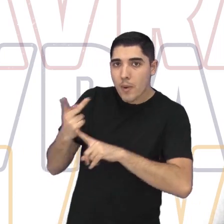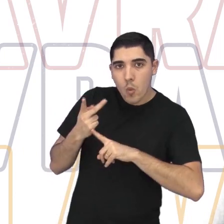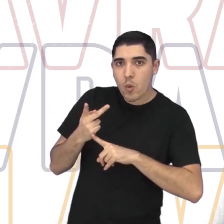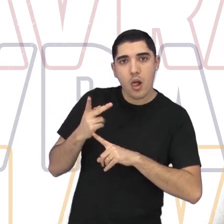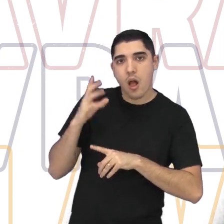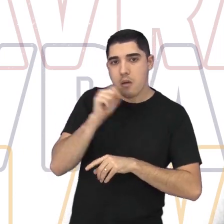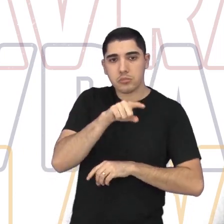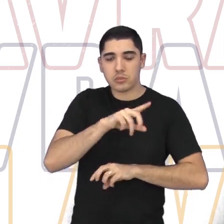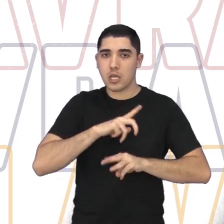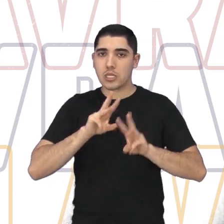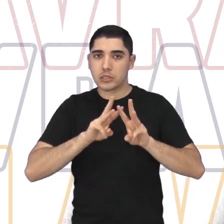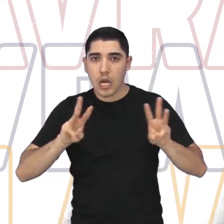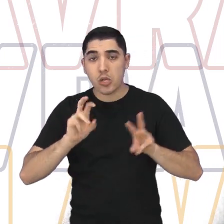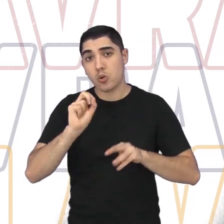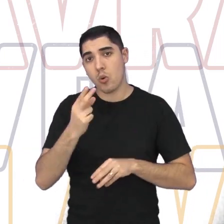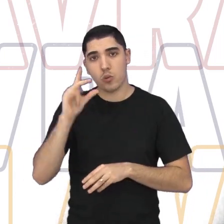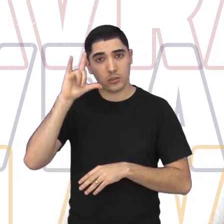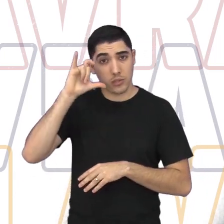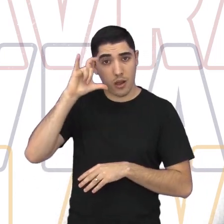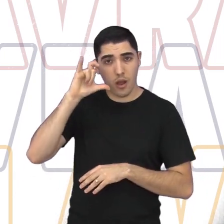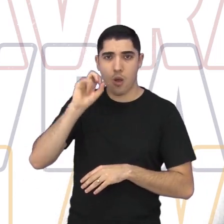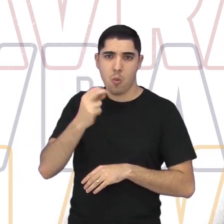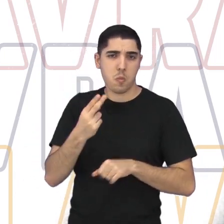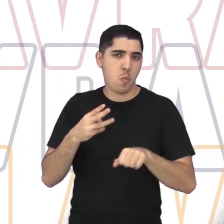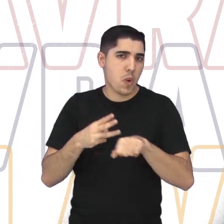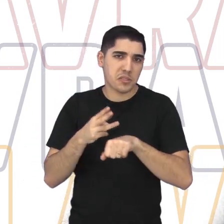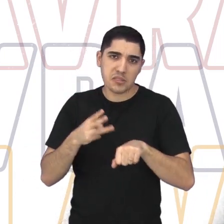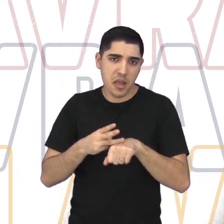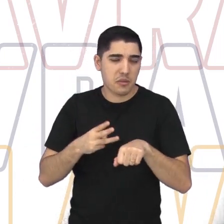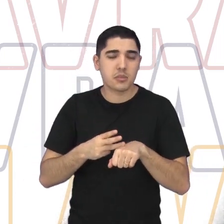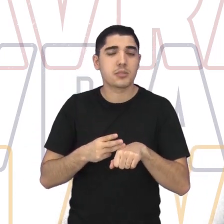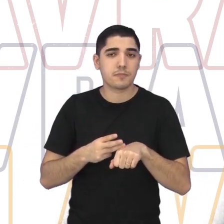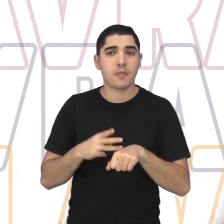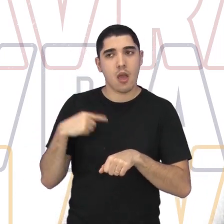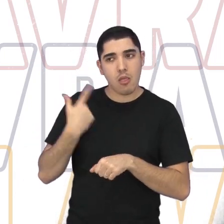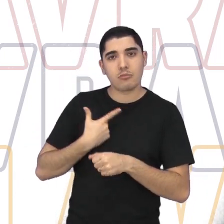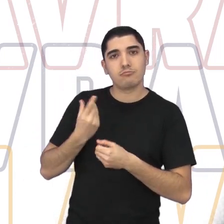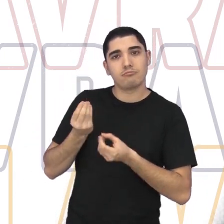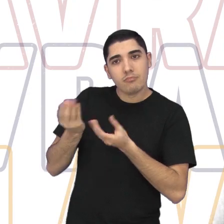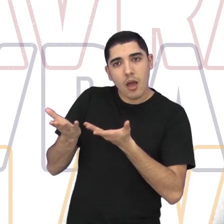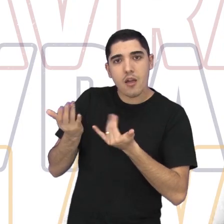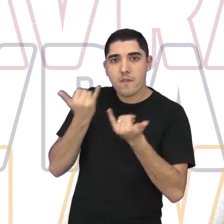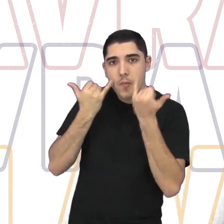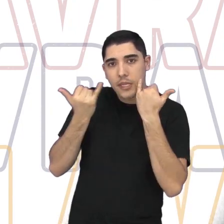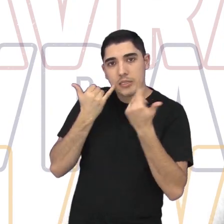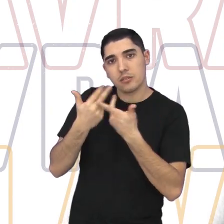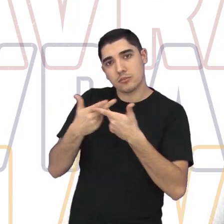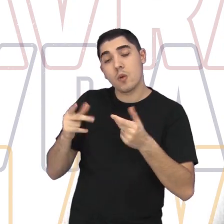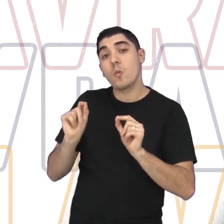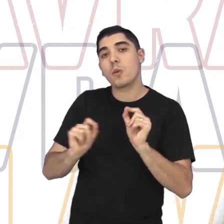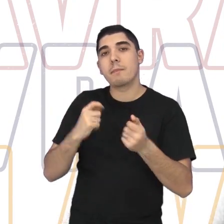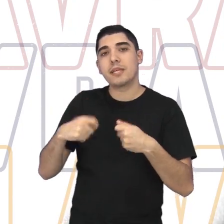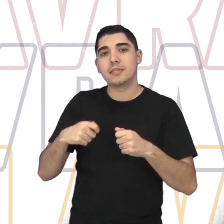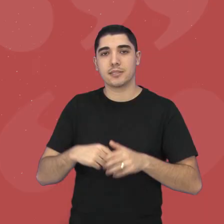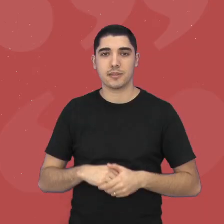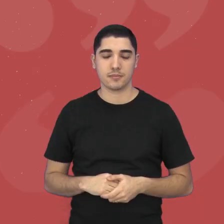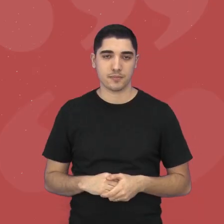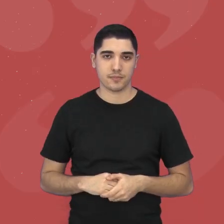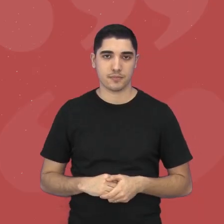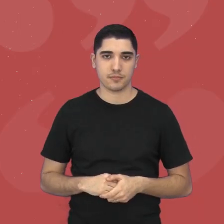mesmo pelo site ou Instagram, enfim, WhatsApp, que a gente informa certinho quais são os procedimentos.